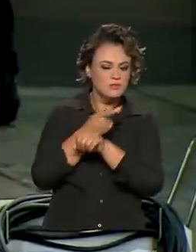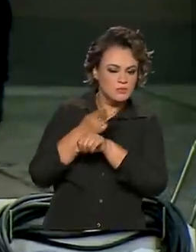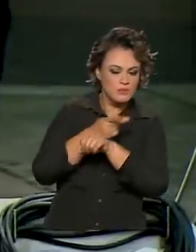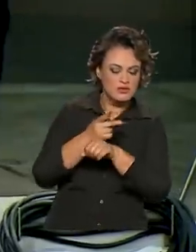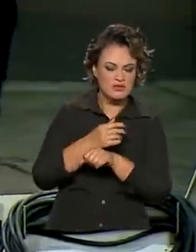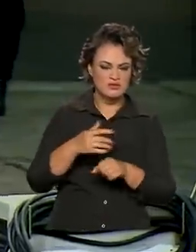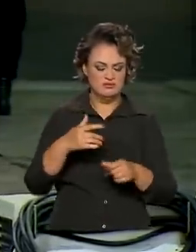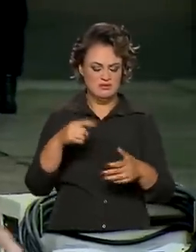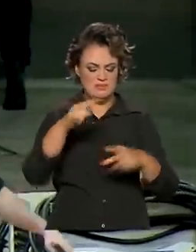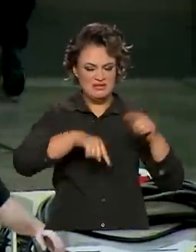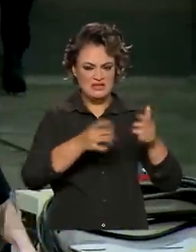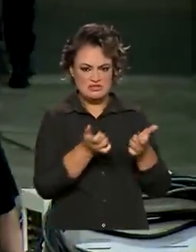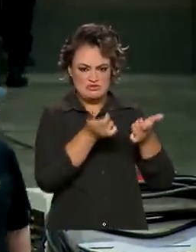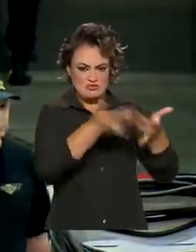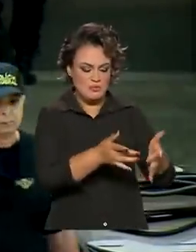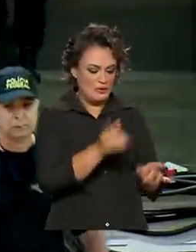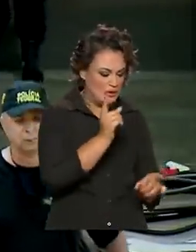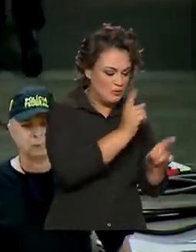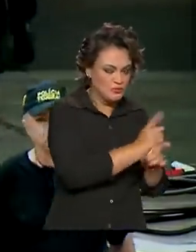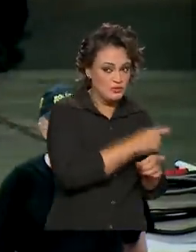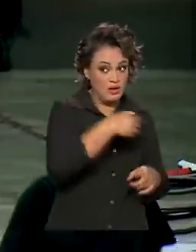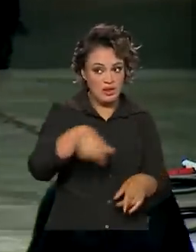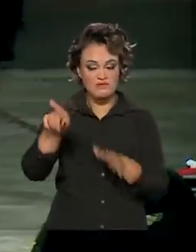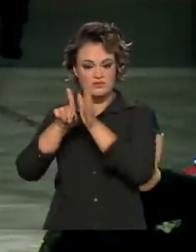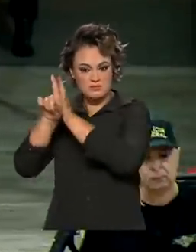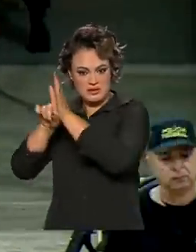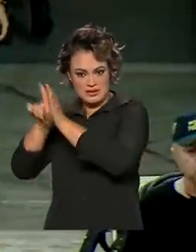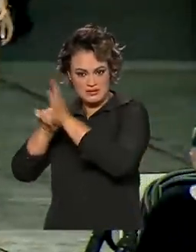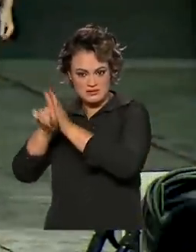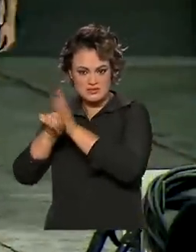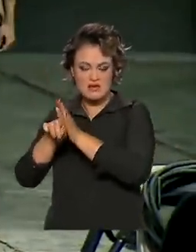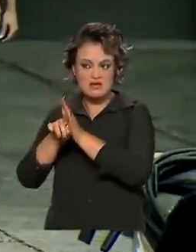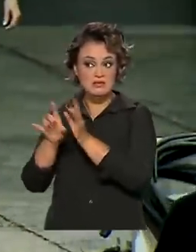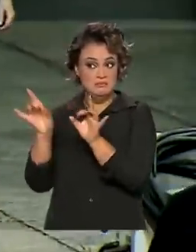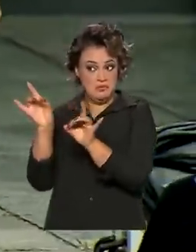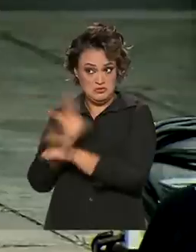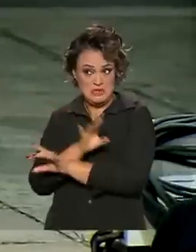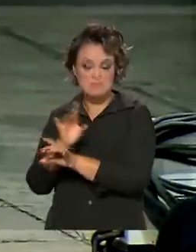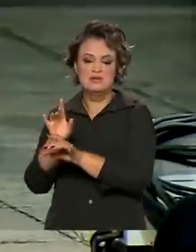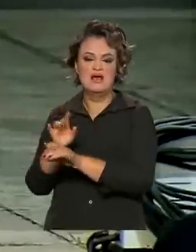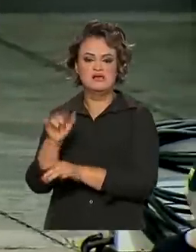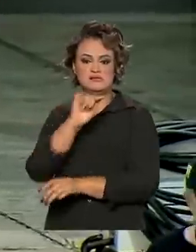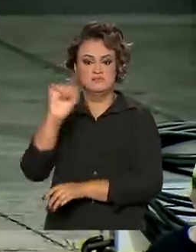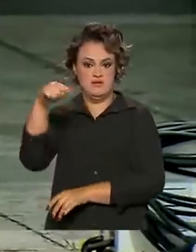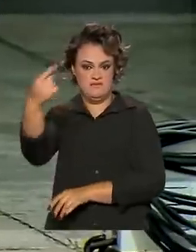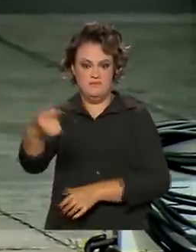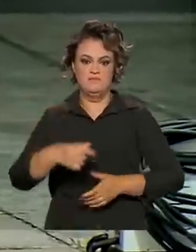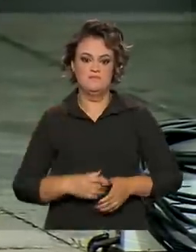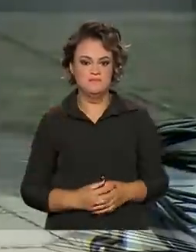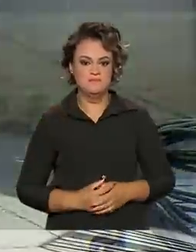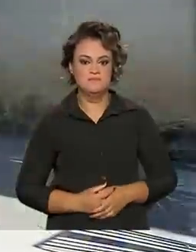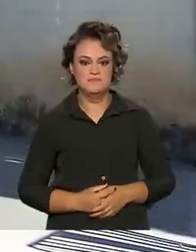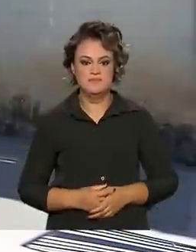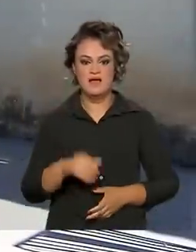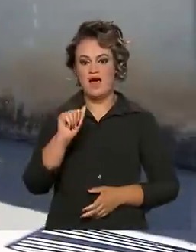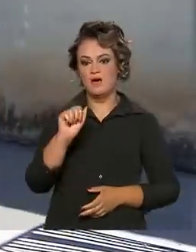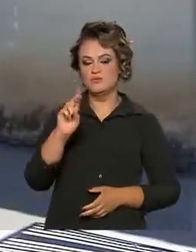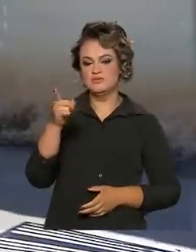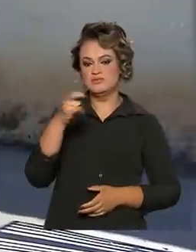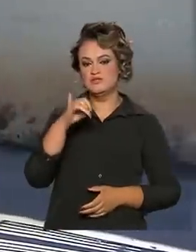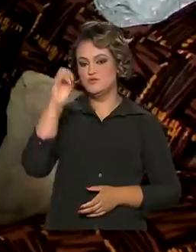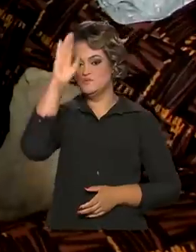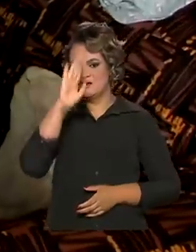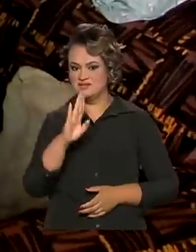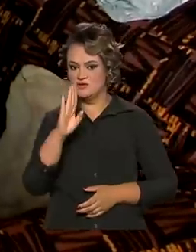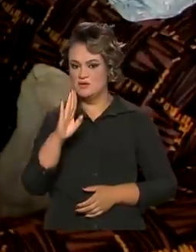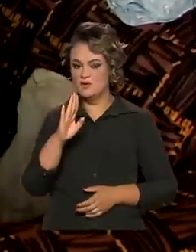remanescentes humanos encontrados na Amazônia. Perícia deve ser concluída na próxima semana. Auxílio Brasil.